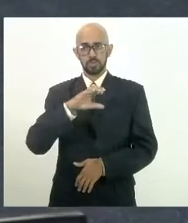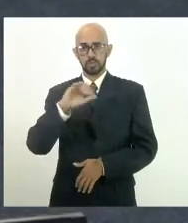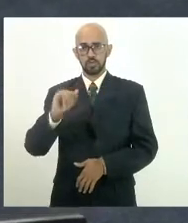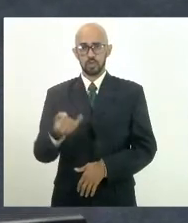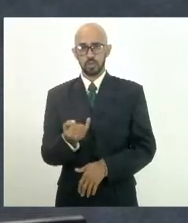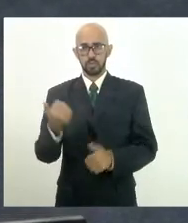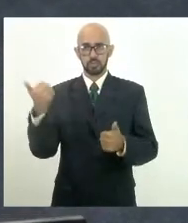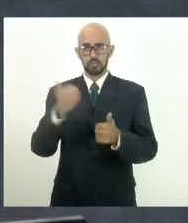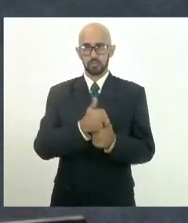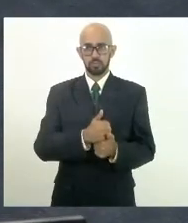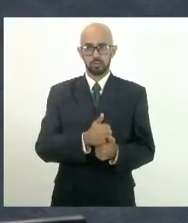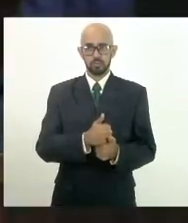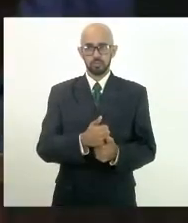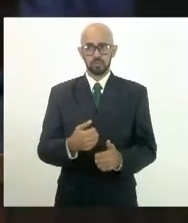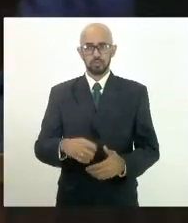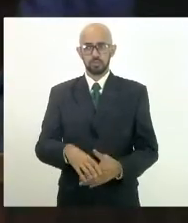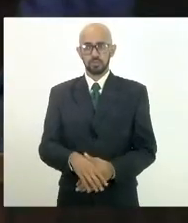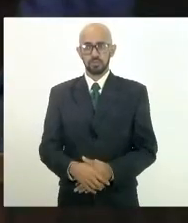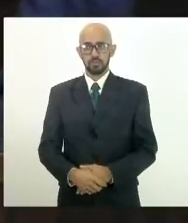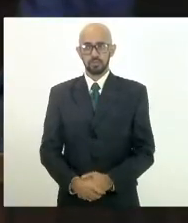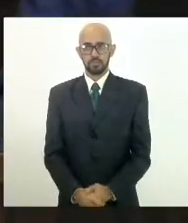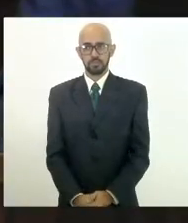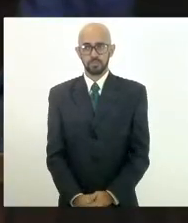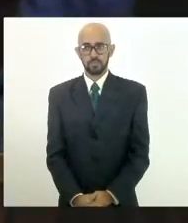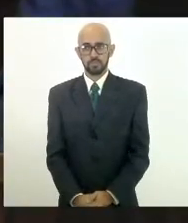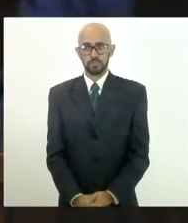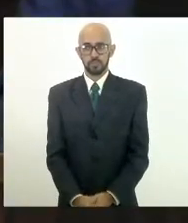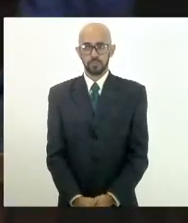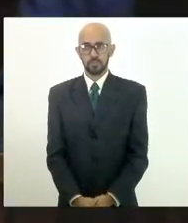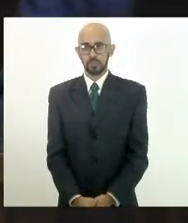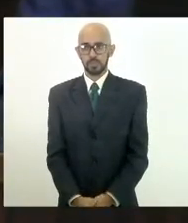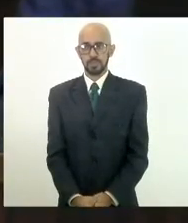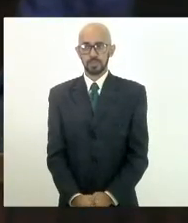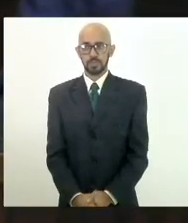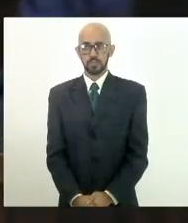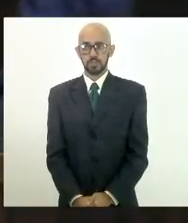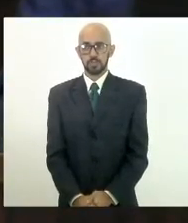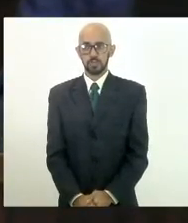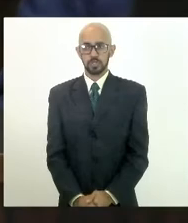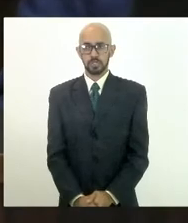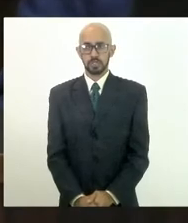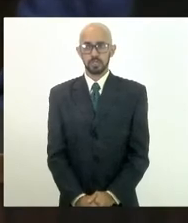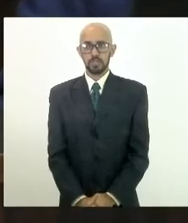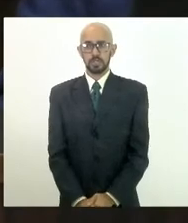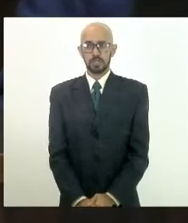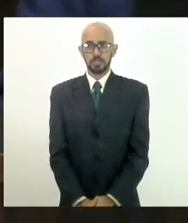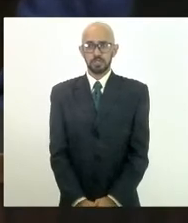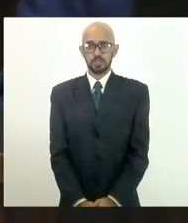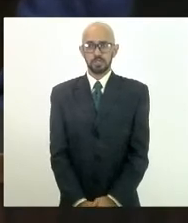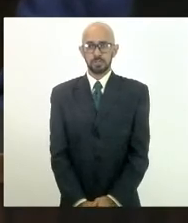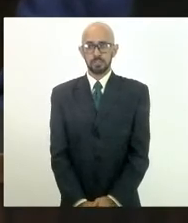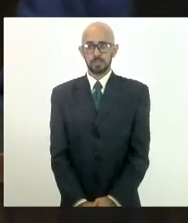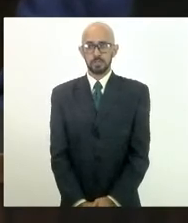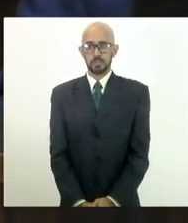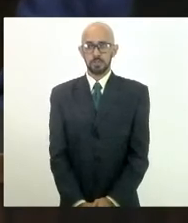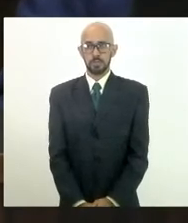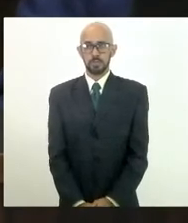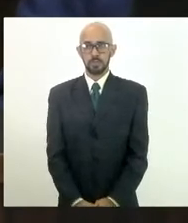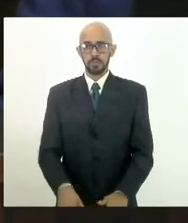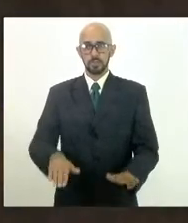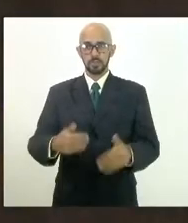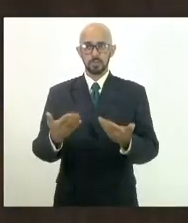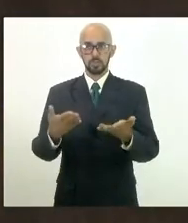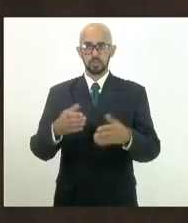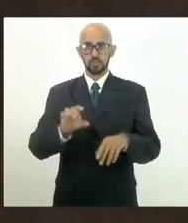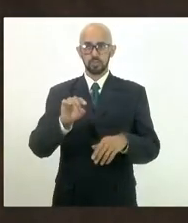do substitutivo. Presidente, pela ordem. Sobre a matéria, deputado? Não, é só para registrar